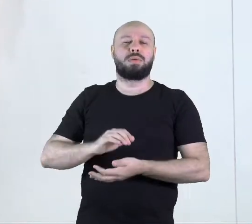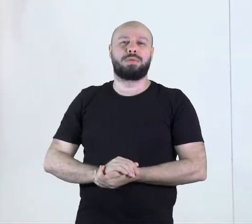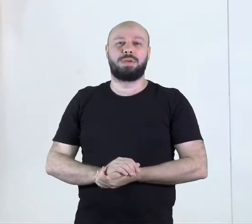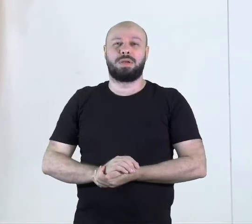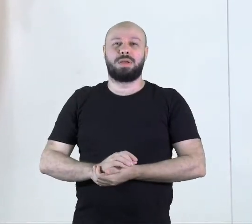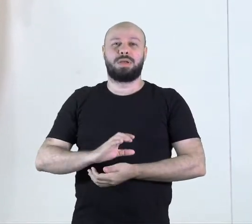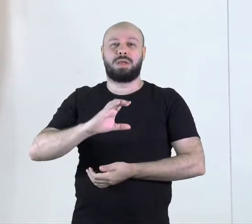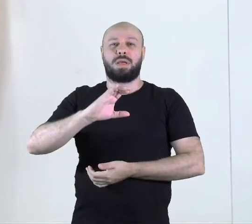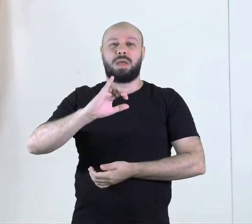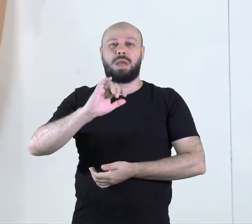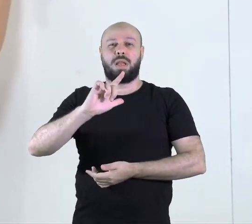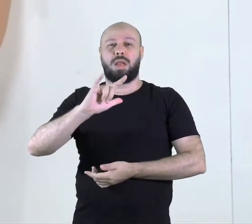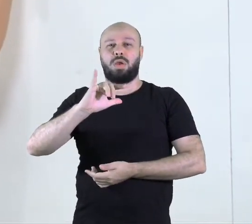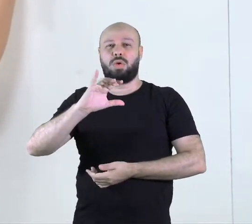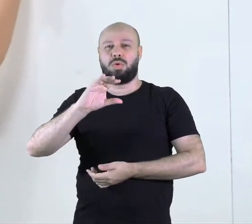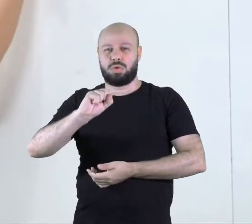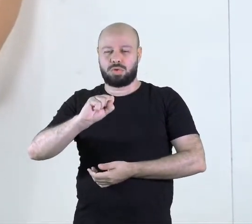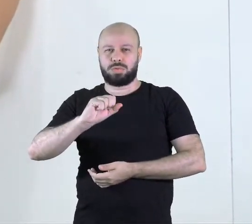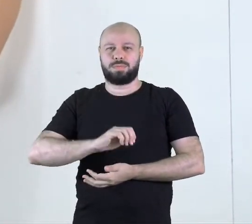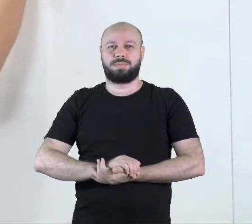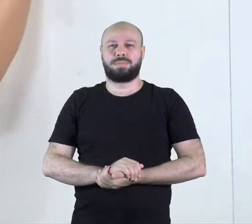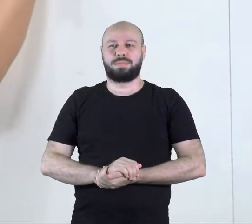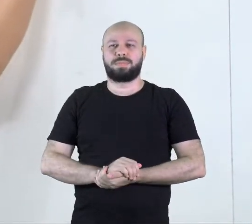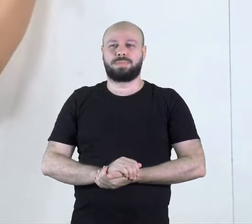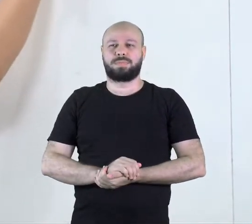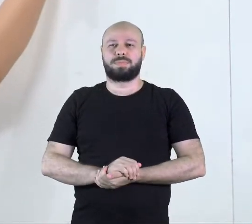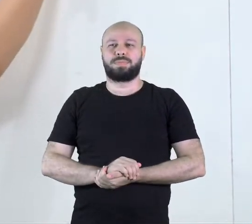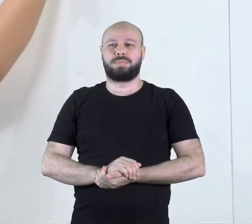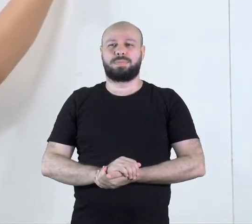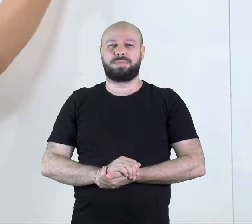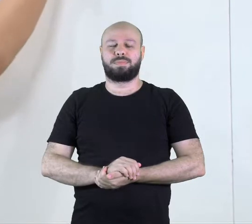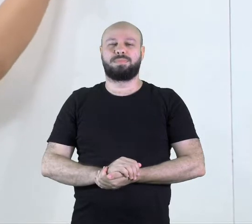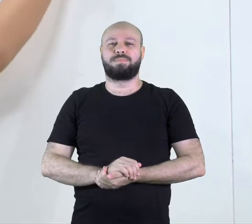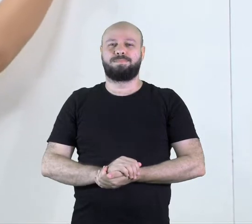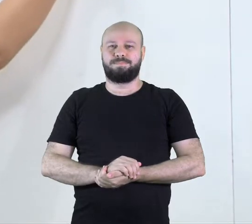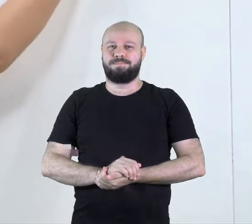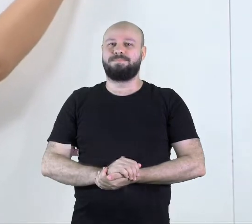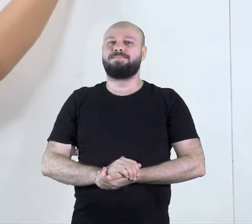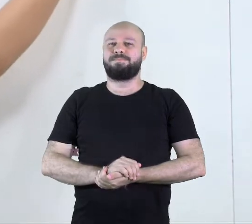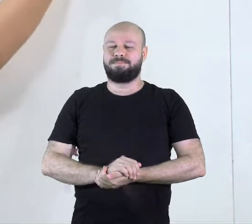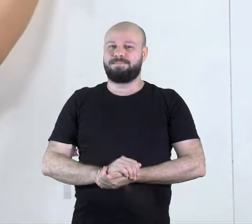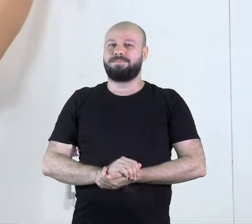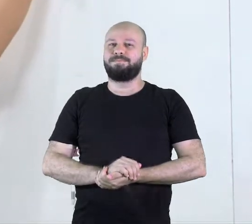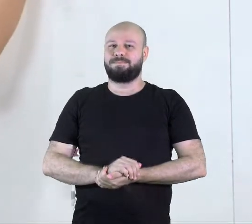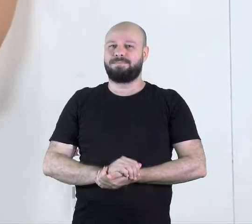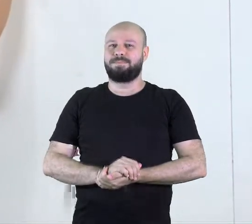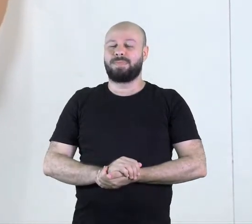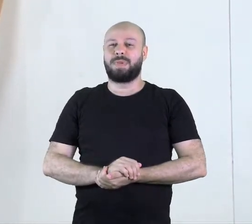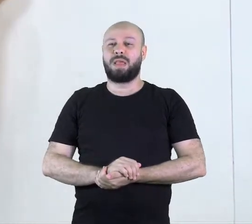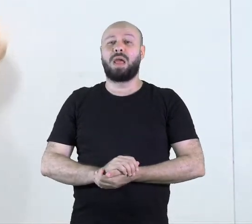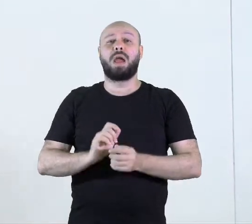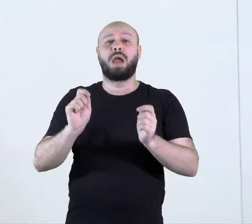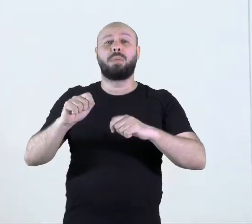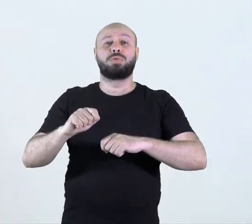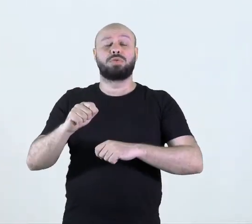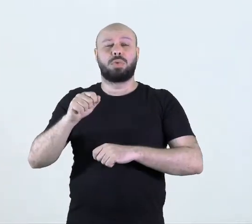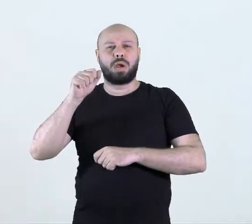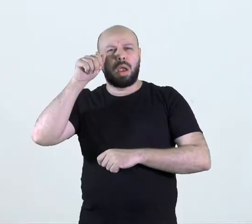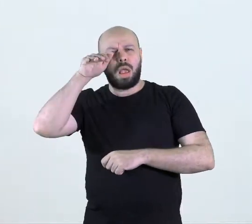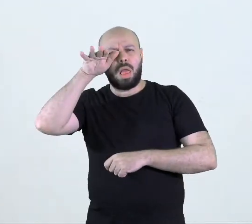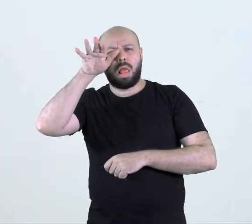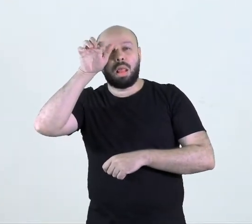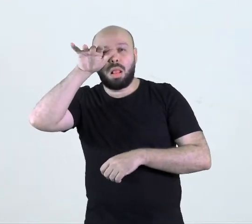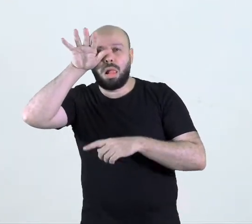cílios. E os cílios, eles fazem com que nós